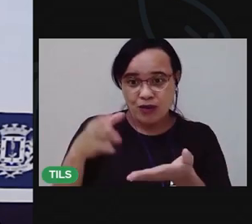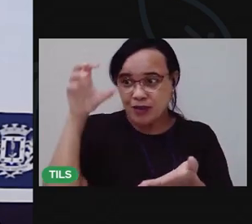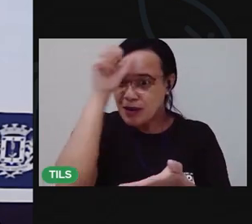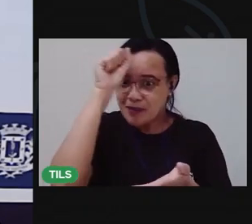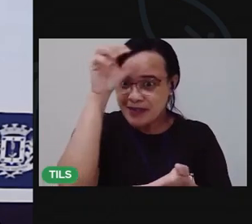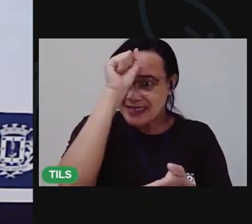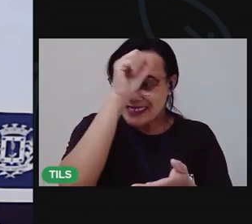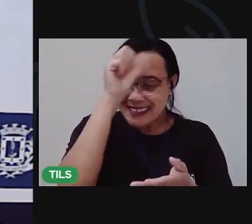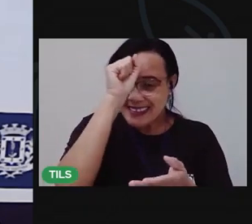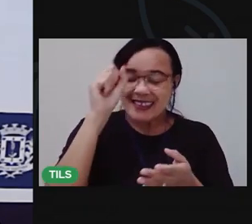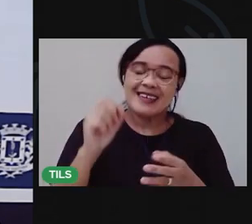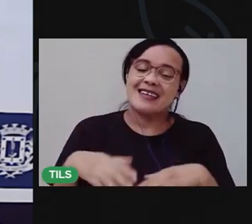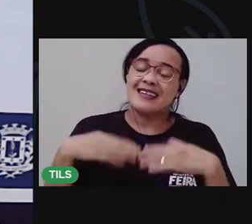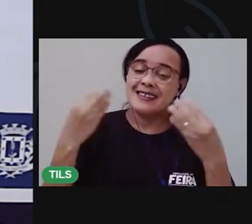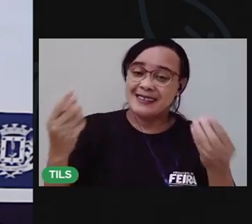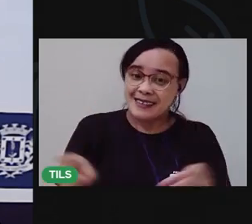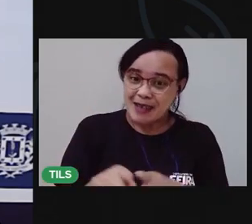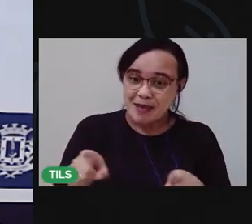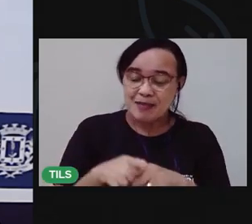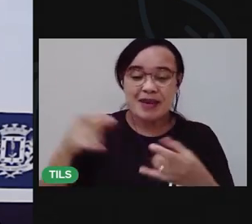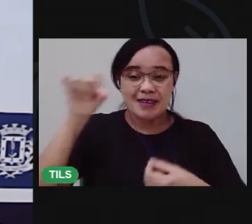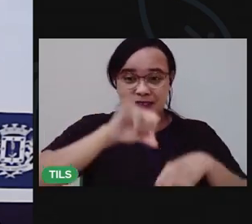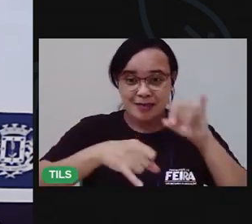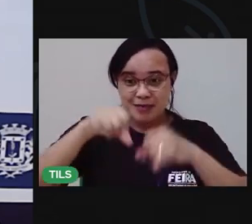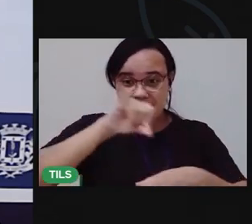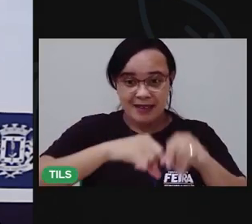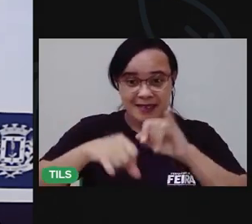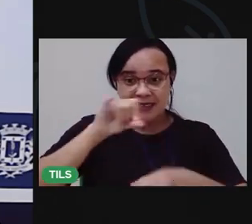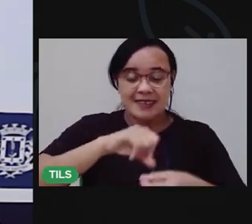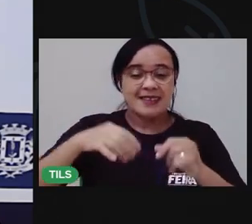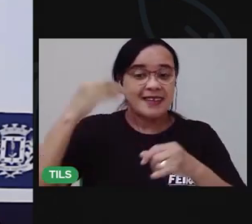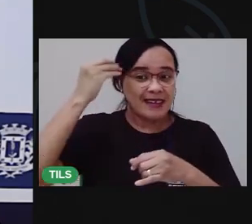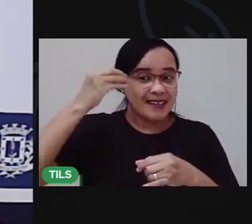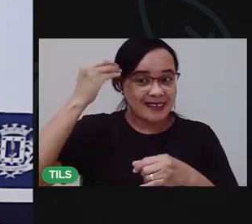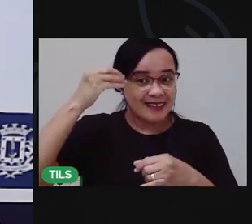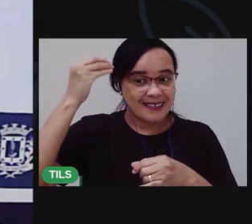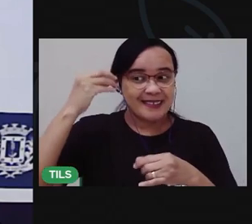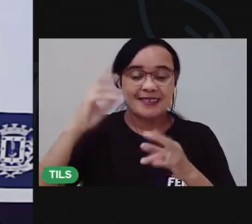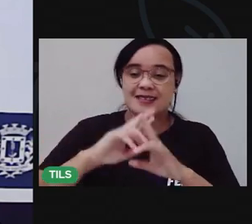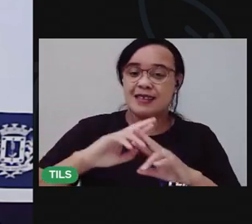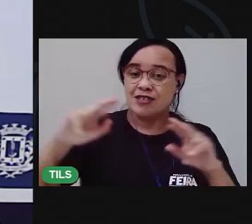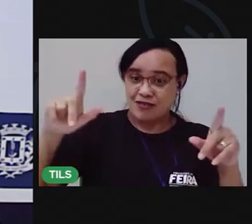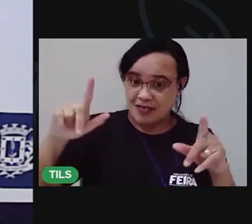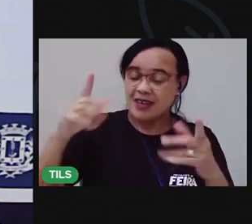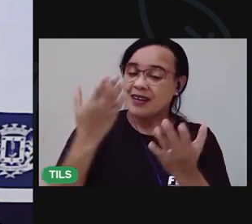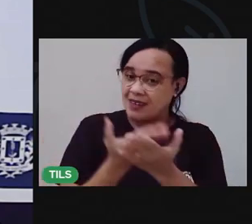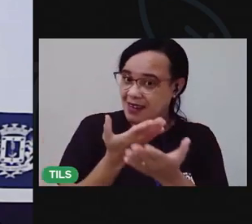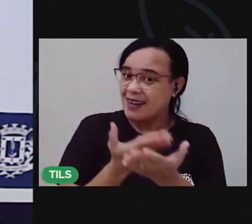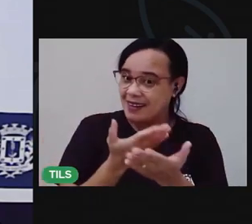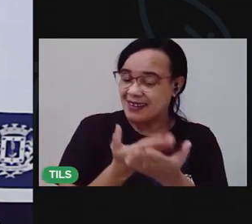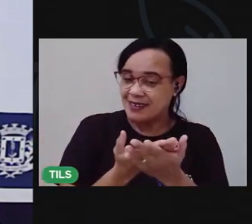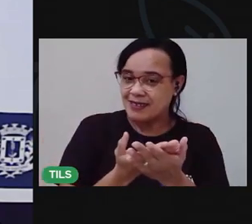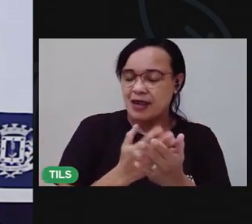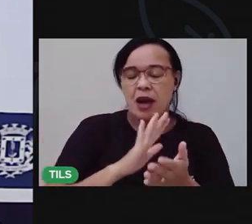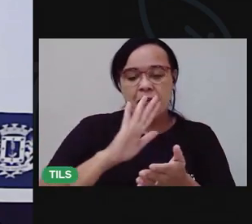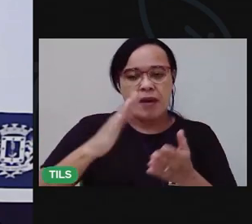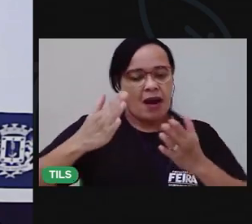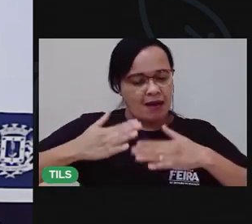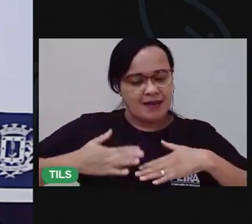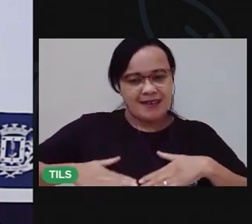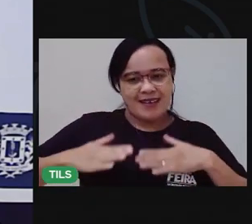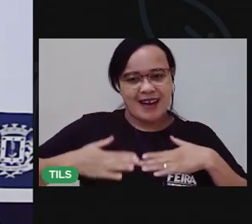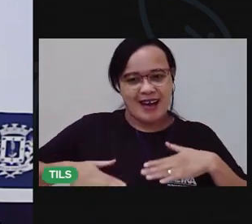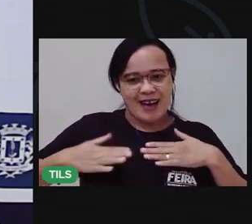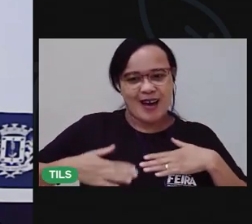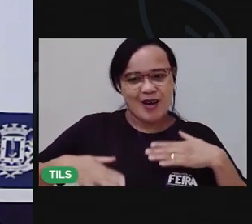uma aula diferente, tá? Mas calma, não vou adiantar ainda. O que é que a gente vai fazer?